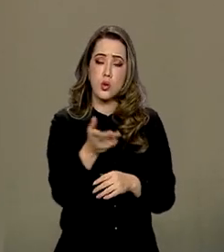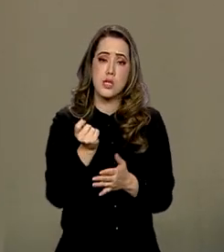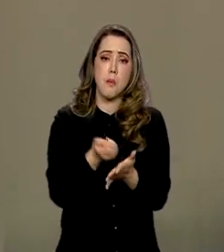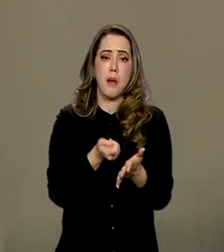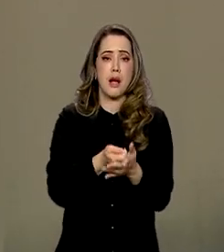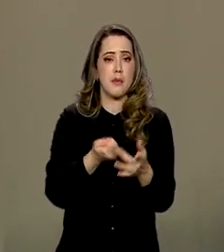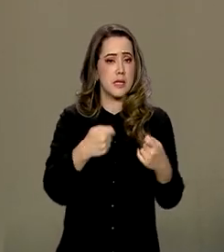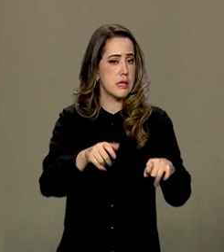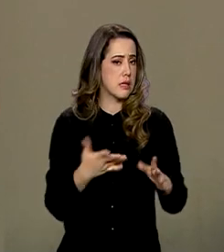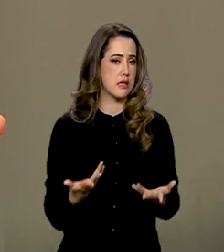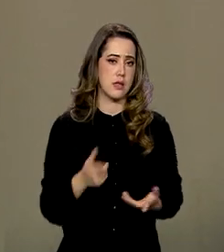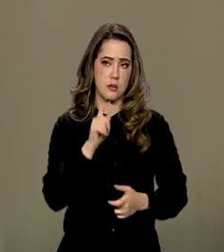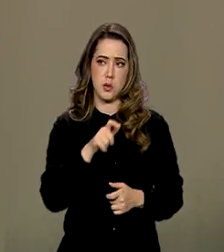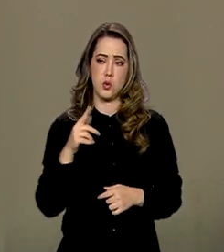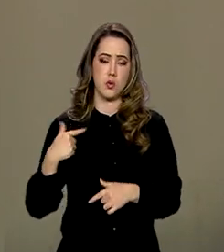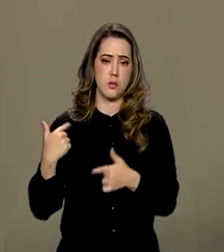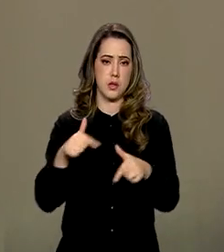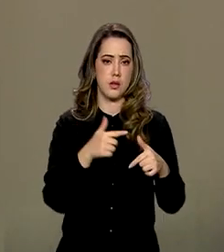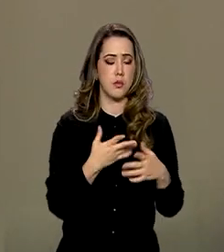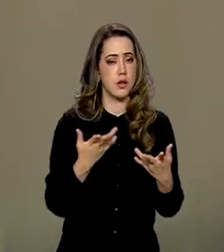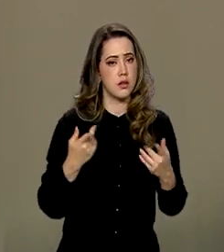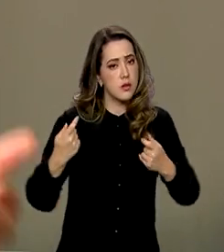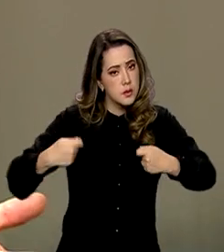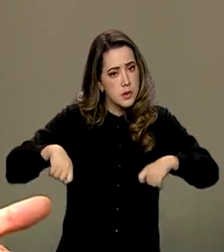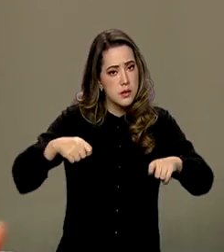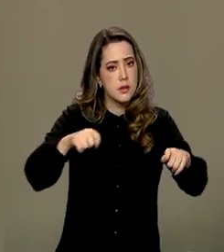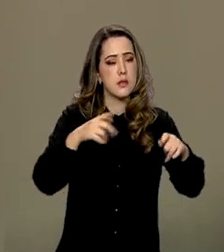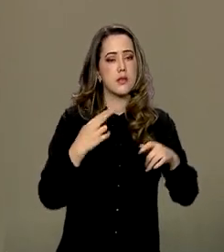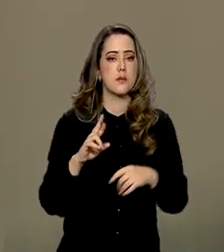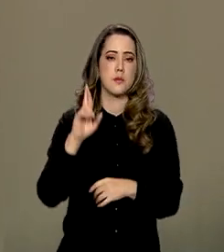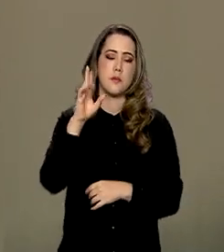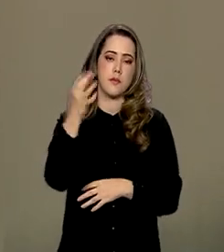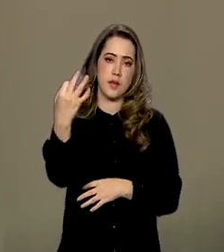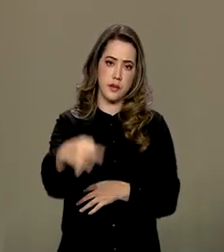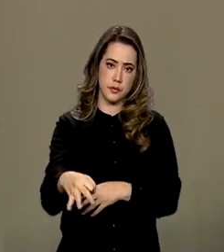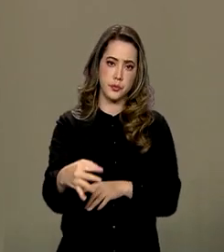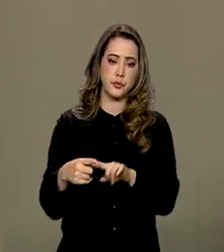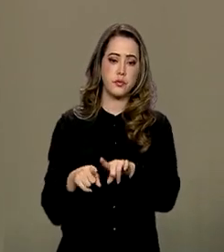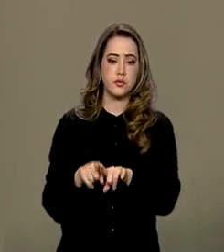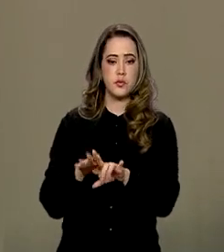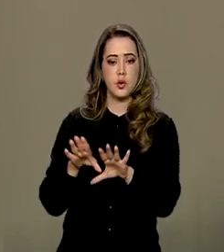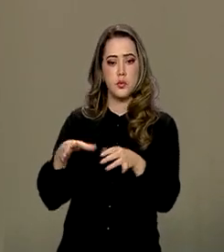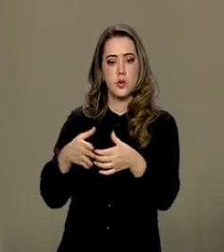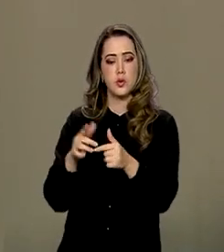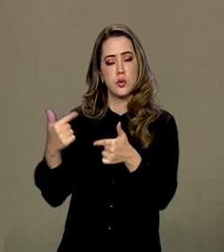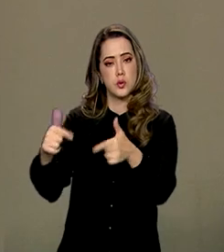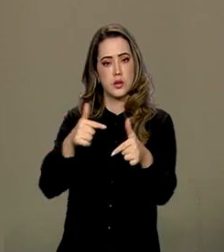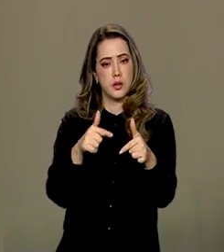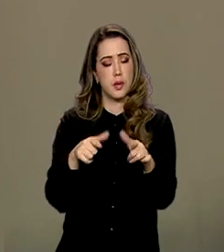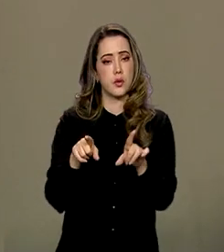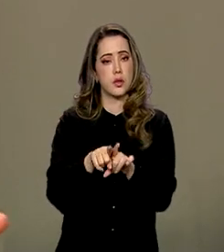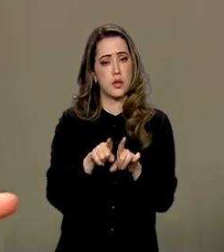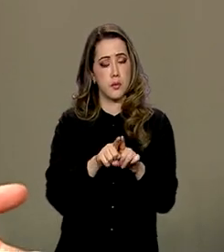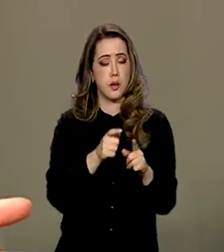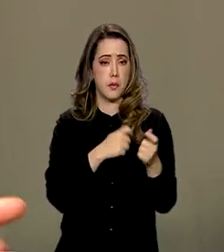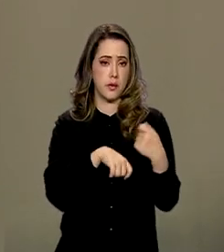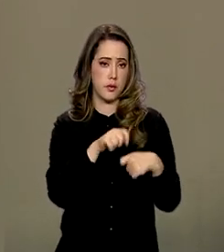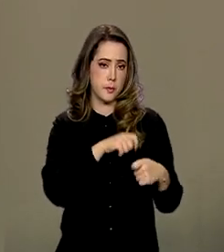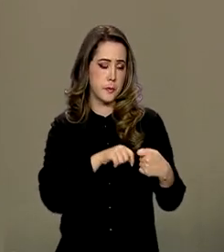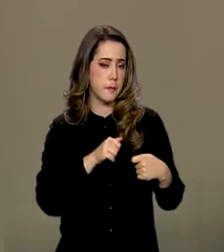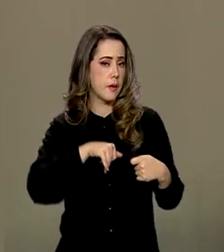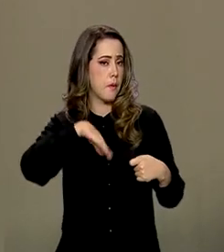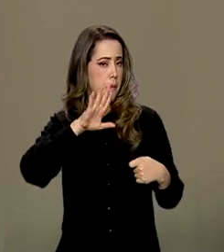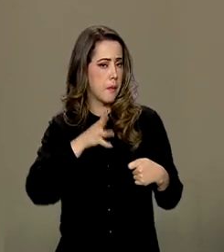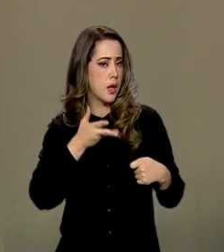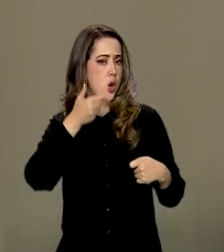Portanto, eles precisam ter condições de exercer uma representação. E para os trabalhadores e para a economia, o quanto